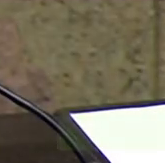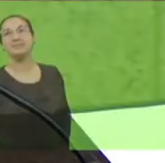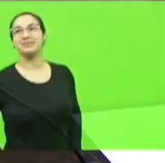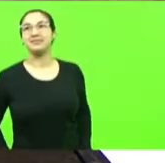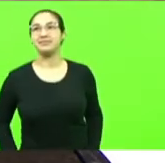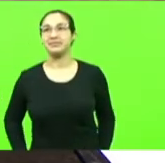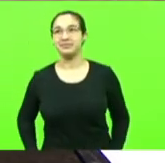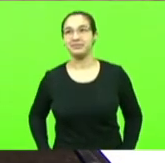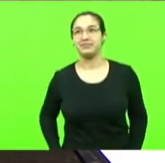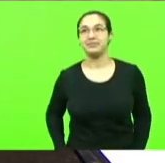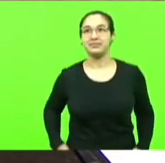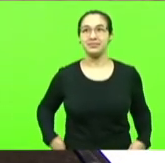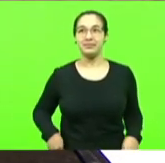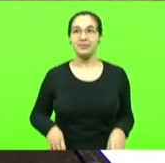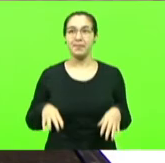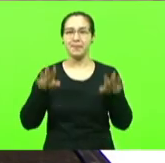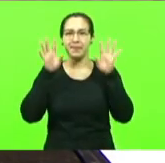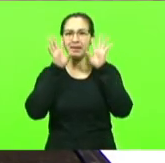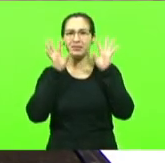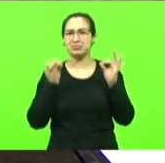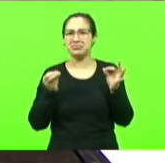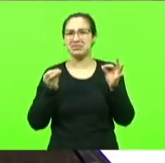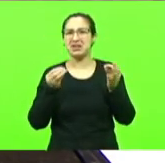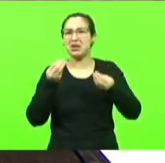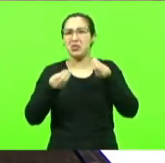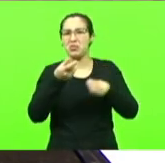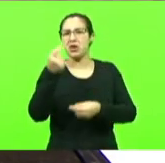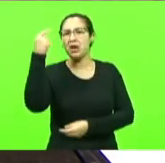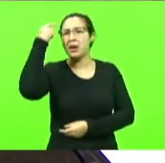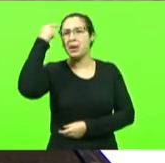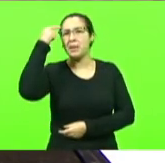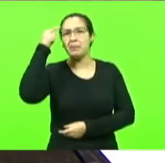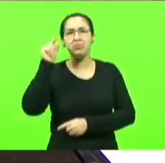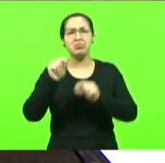eu não sei o que que passa na cabeça de um professor